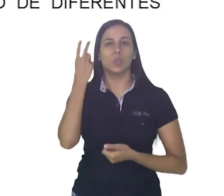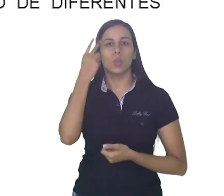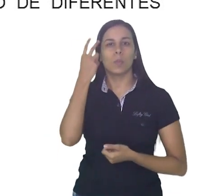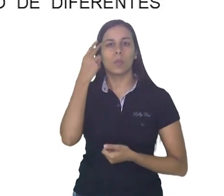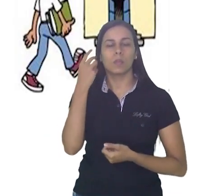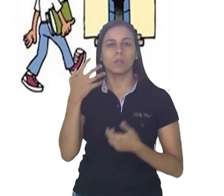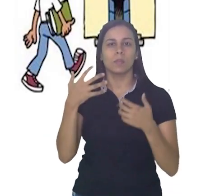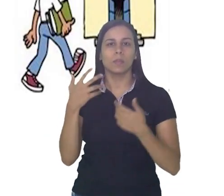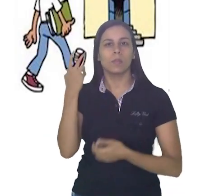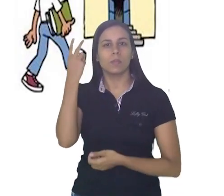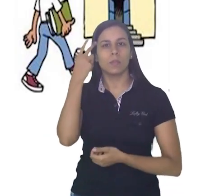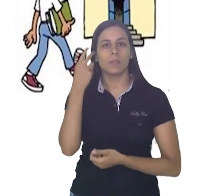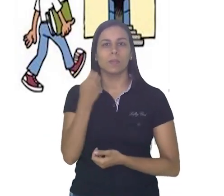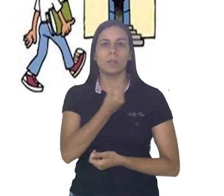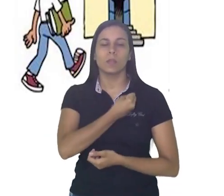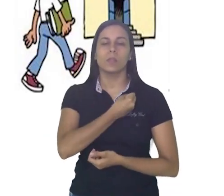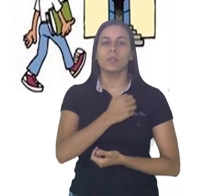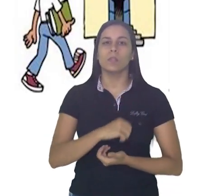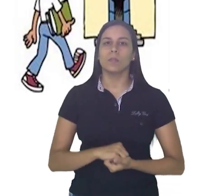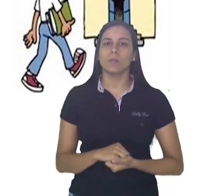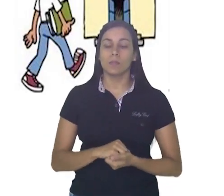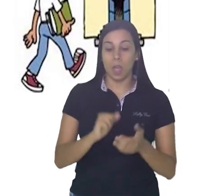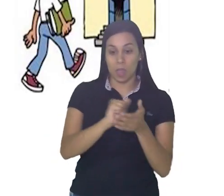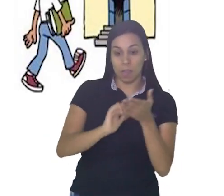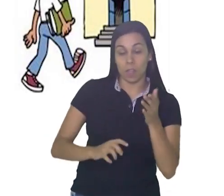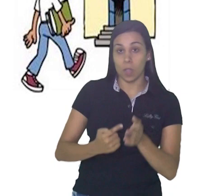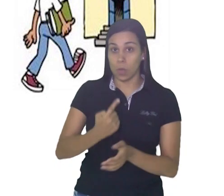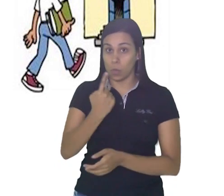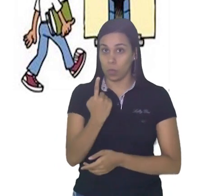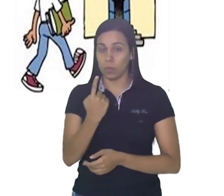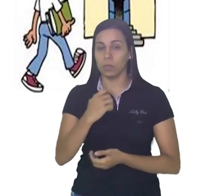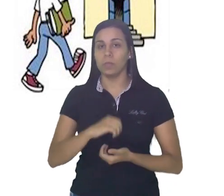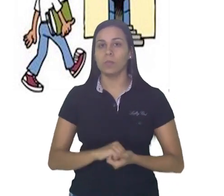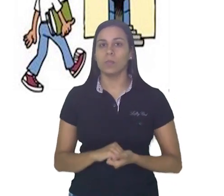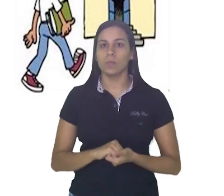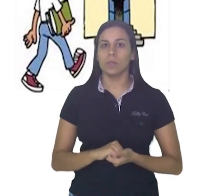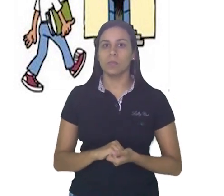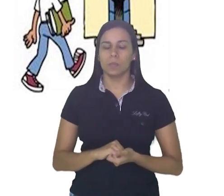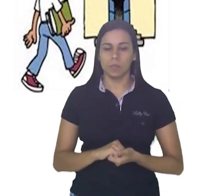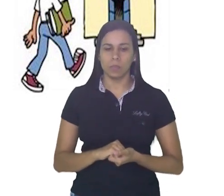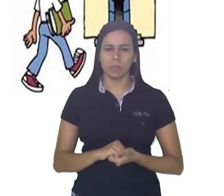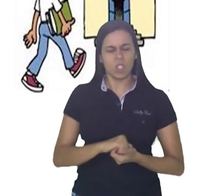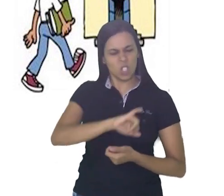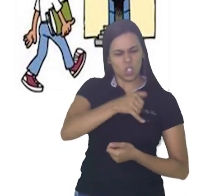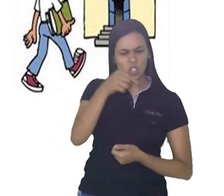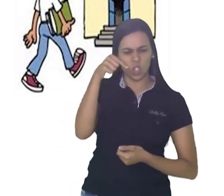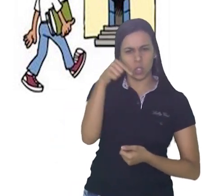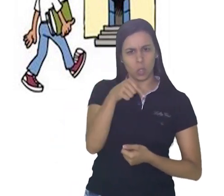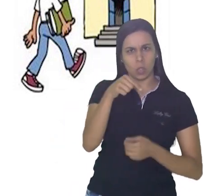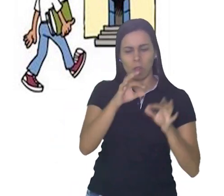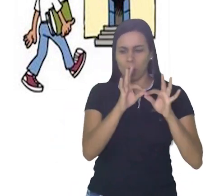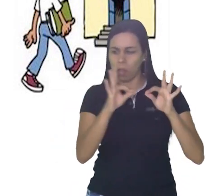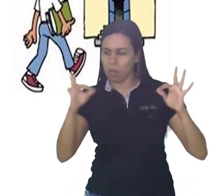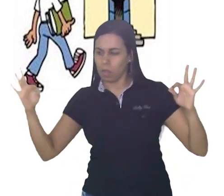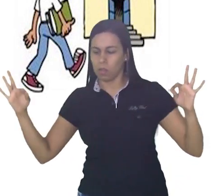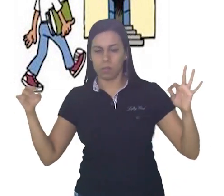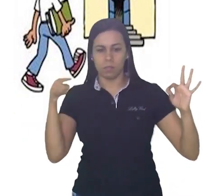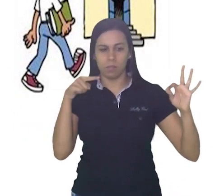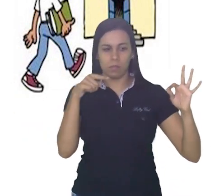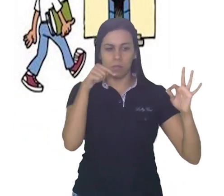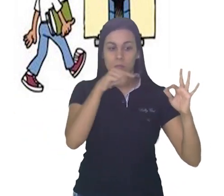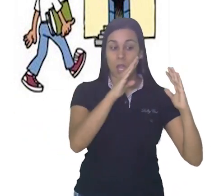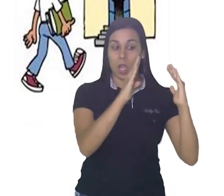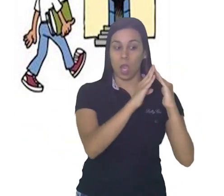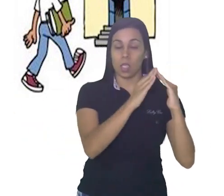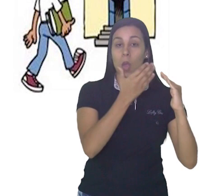naturais. Atividade 1. A casa de João, indicada pela letra J, fica na mesma rua que